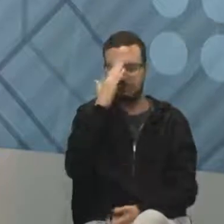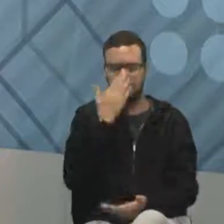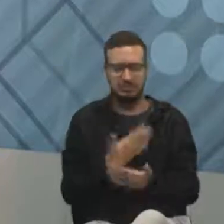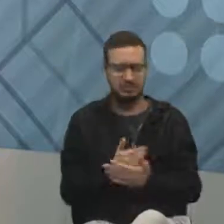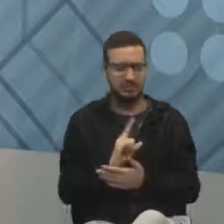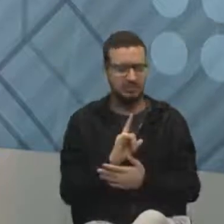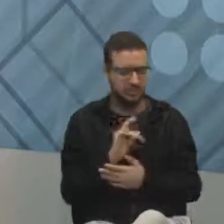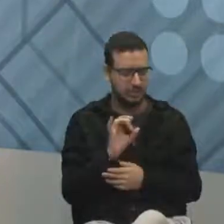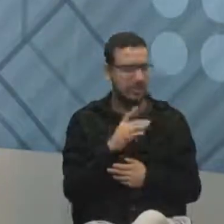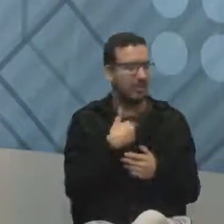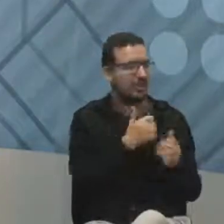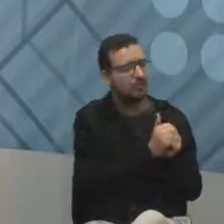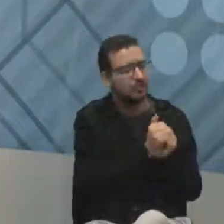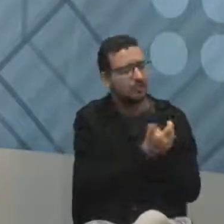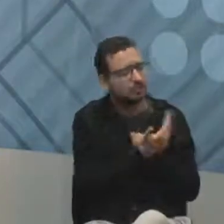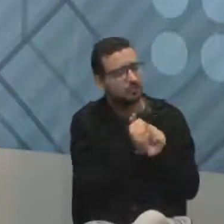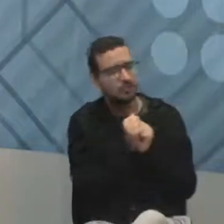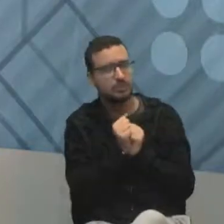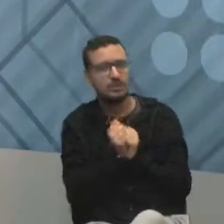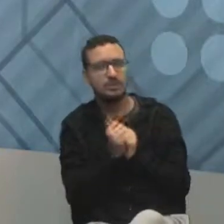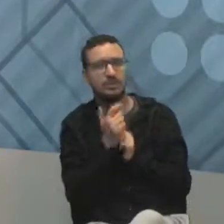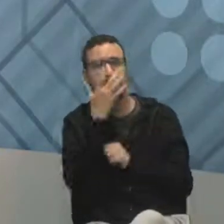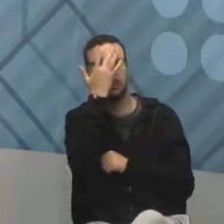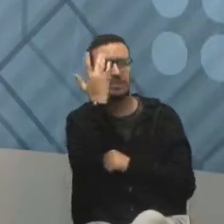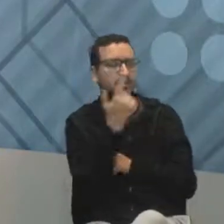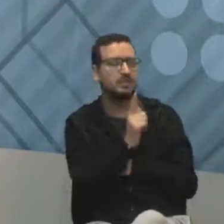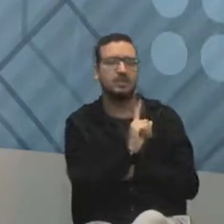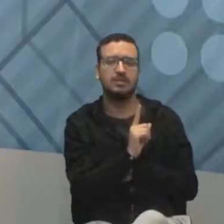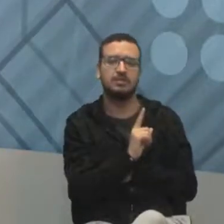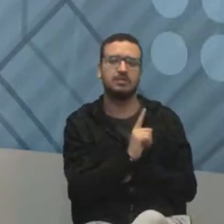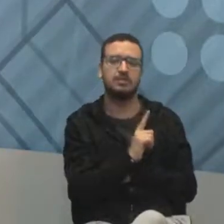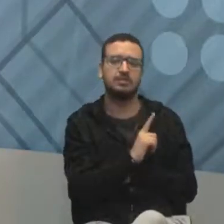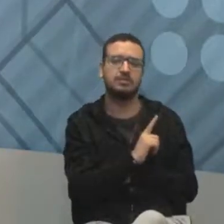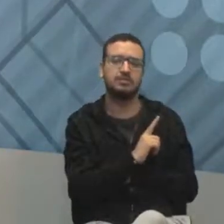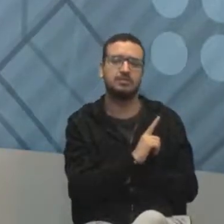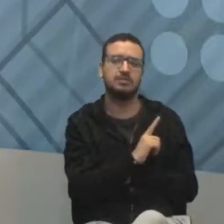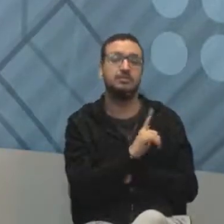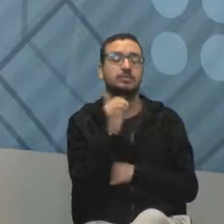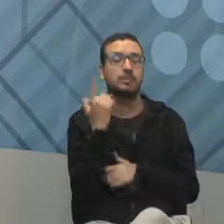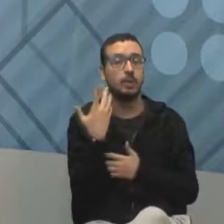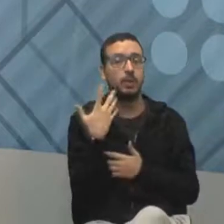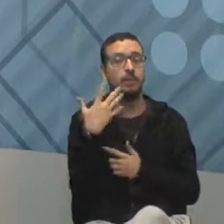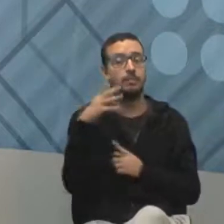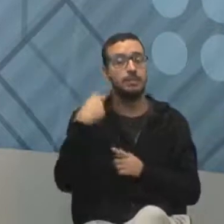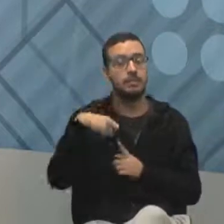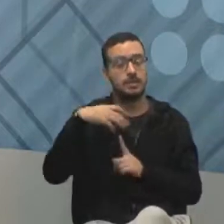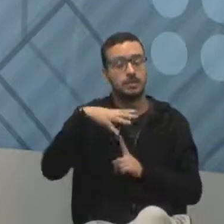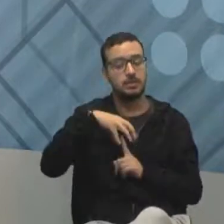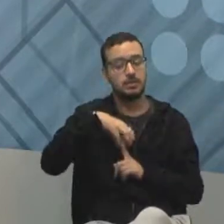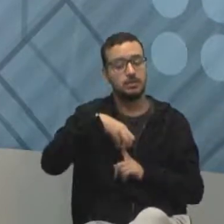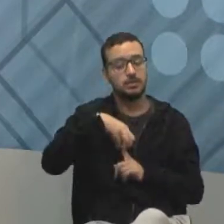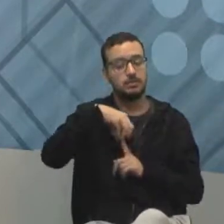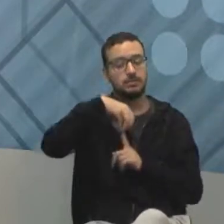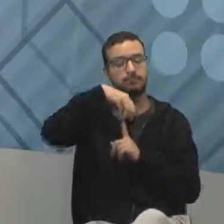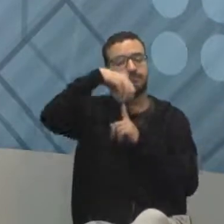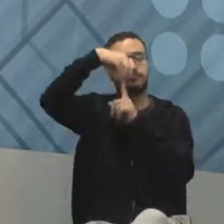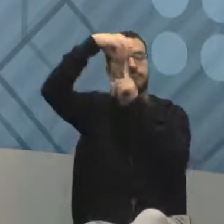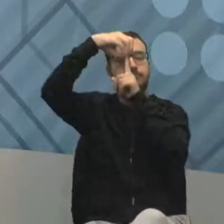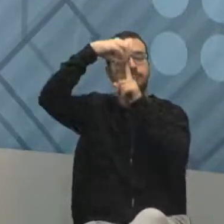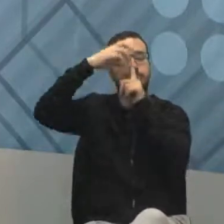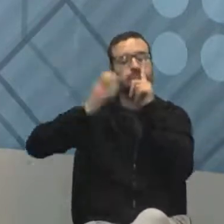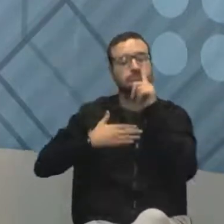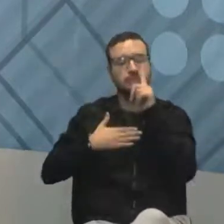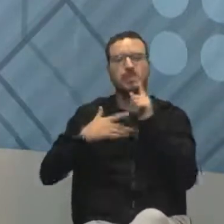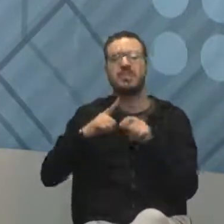peraí, vem cá, vão junto comigo, vamos conduzir. As pessoas não vão, tá? Então você vai desenvolver isso. E aí tem técnica, tem